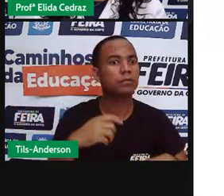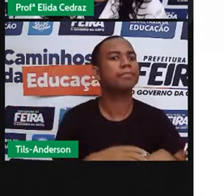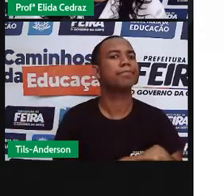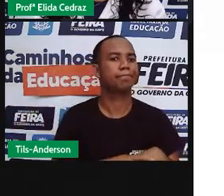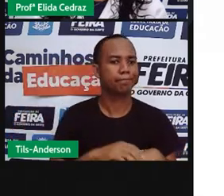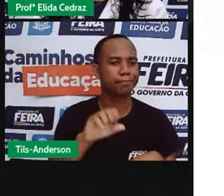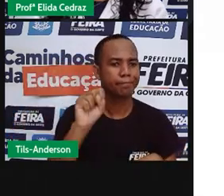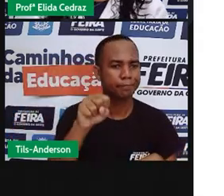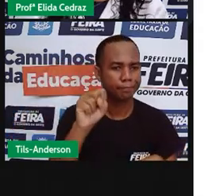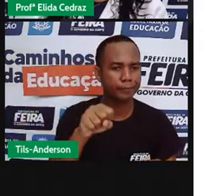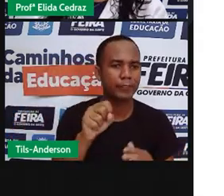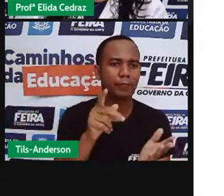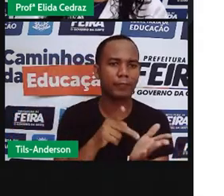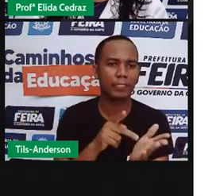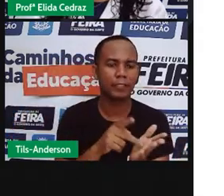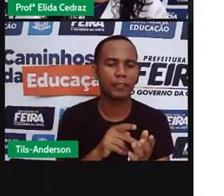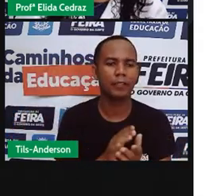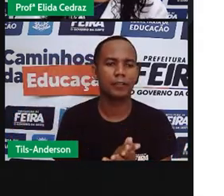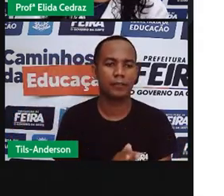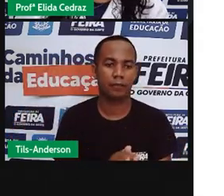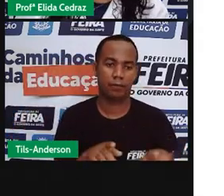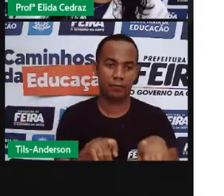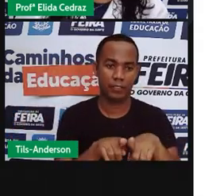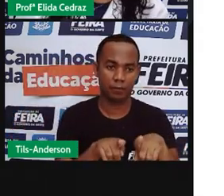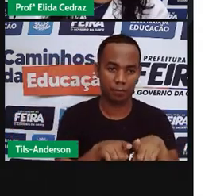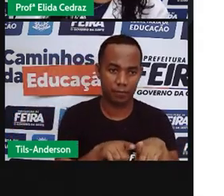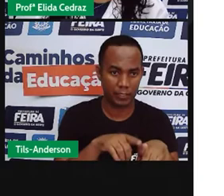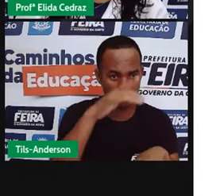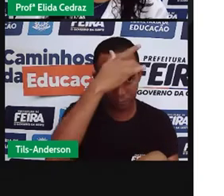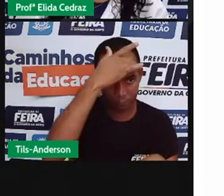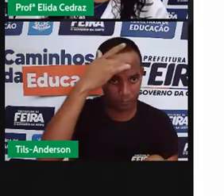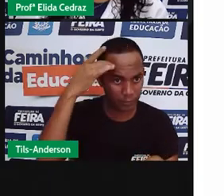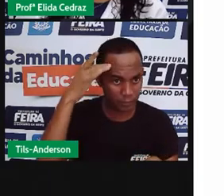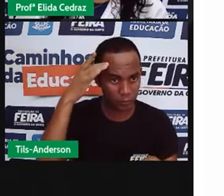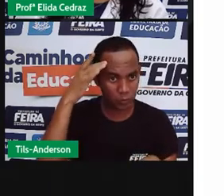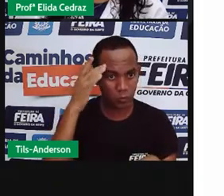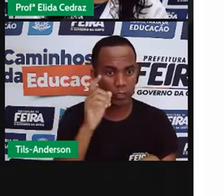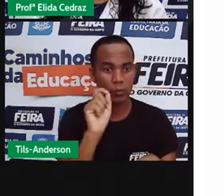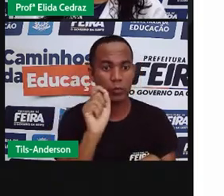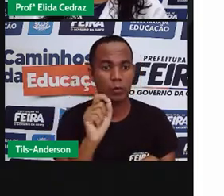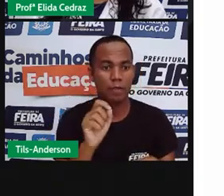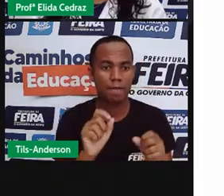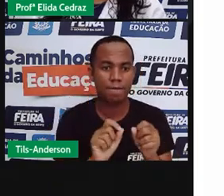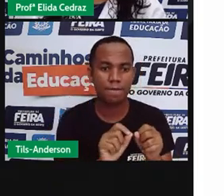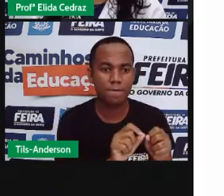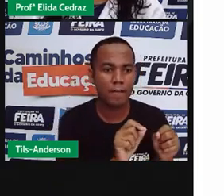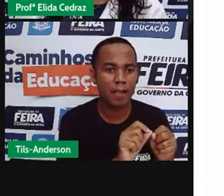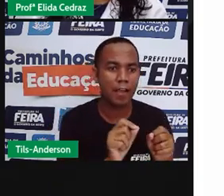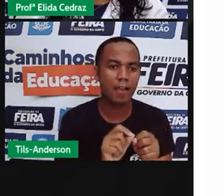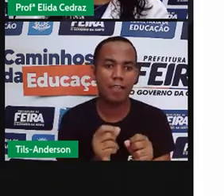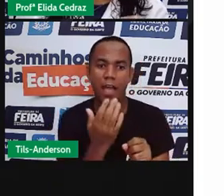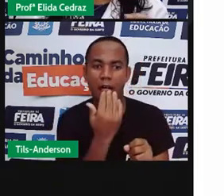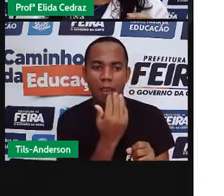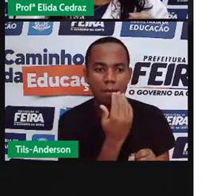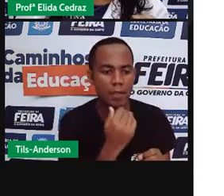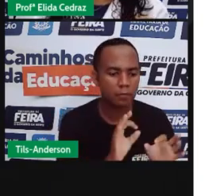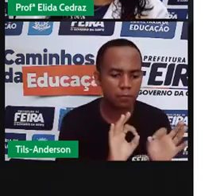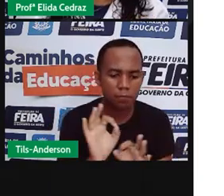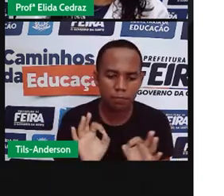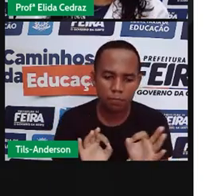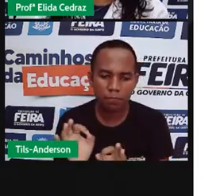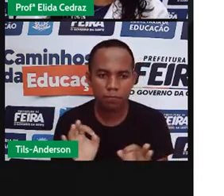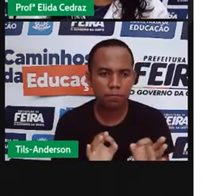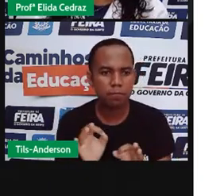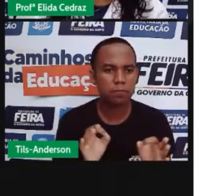lugar. De pessoas que produzem o alimento nas fazendas ou nas